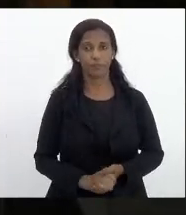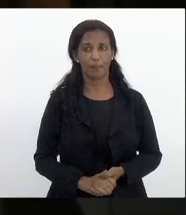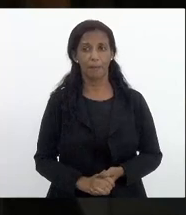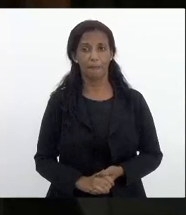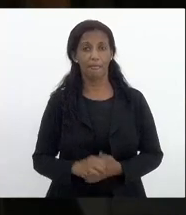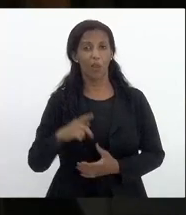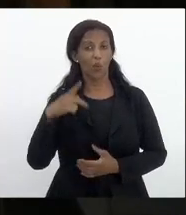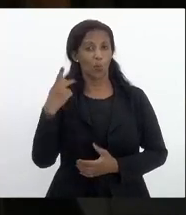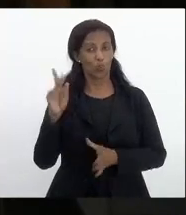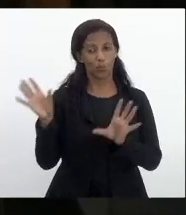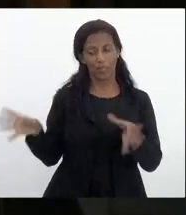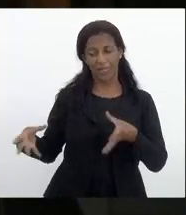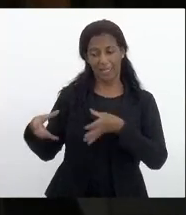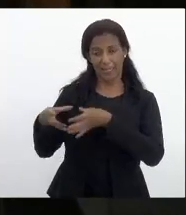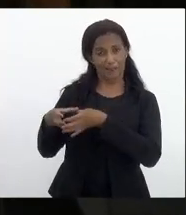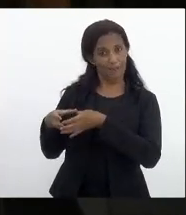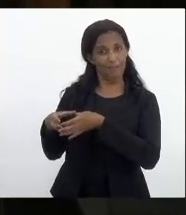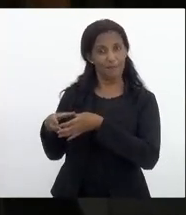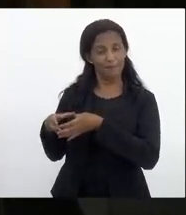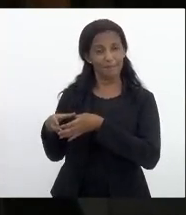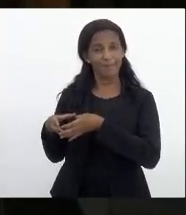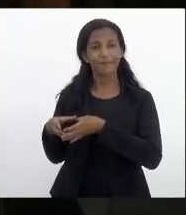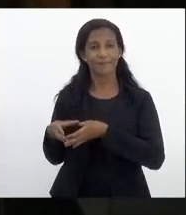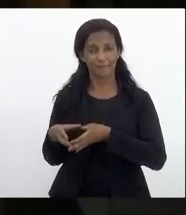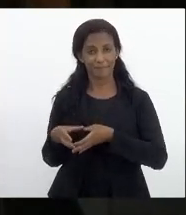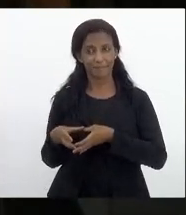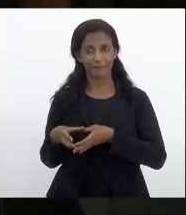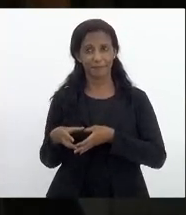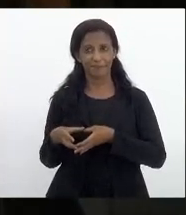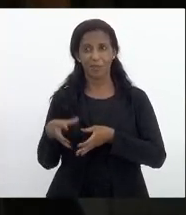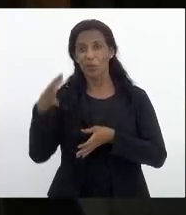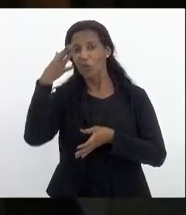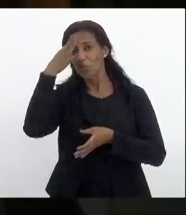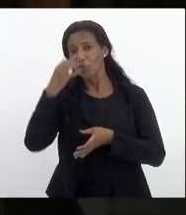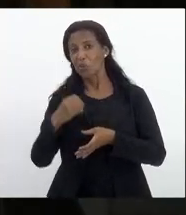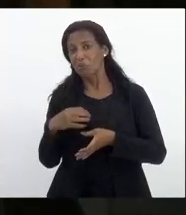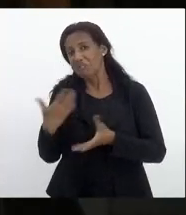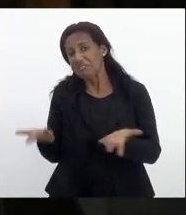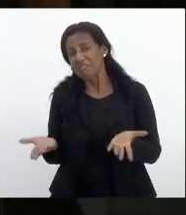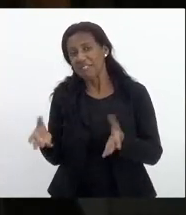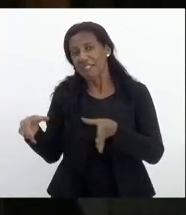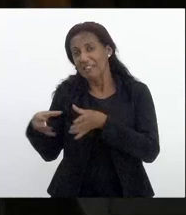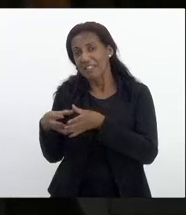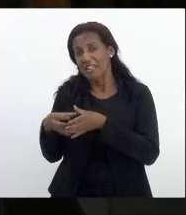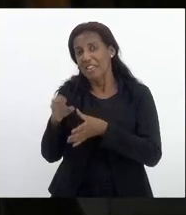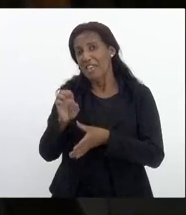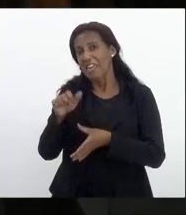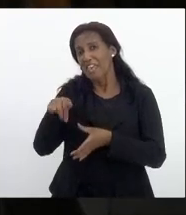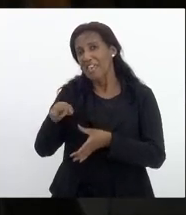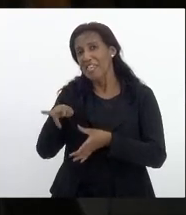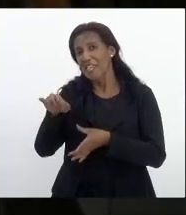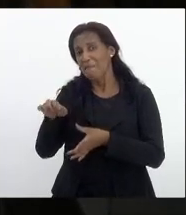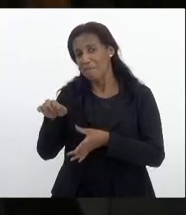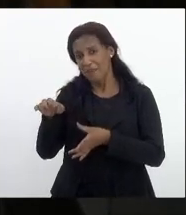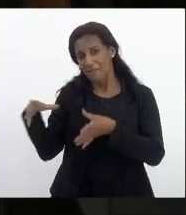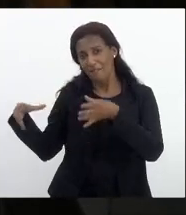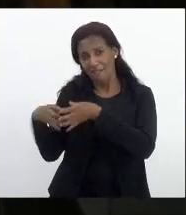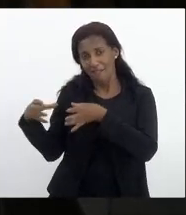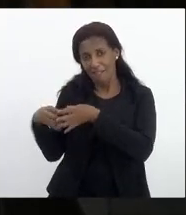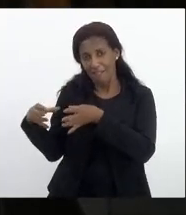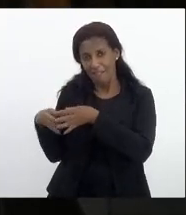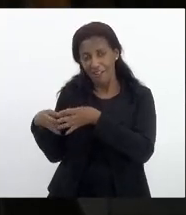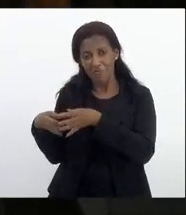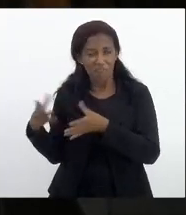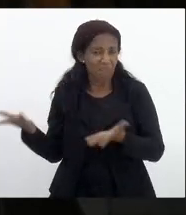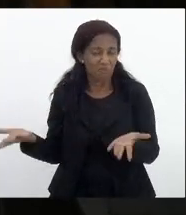equipe eu não sei nem se ele tem uma equipe eu estou sendo injusto com os